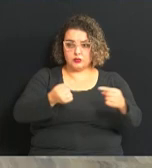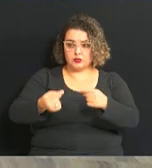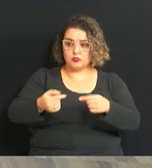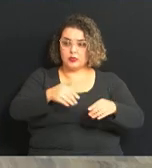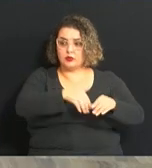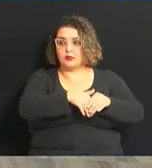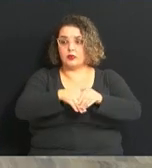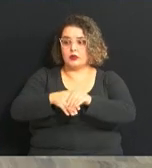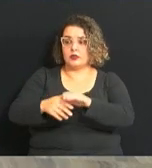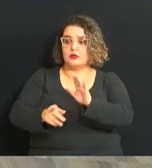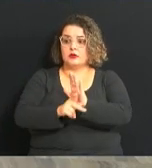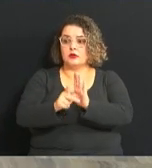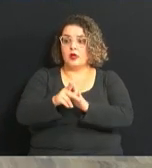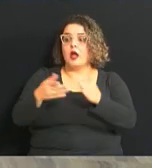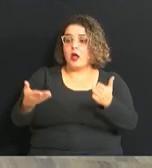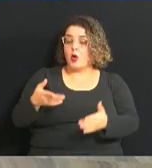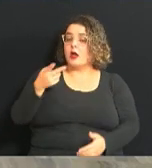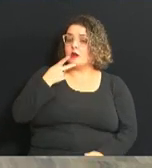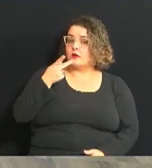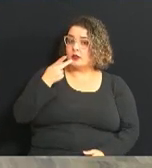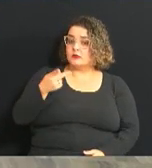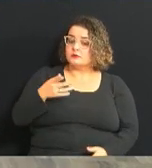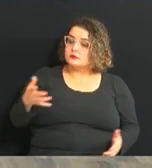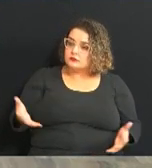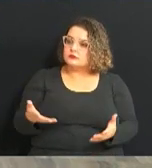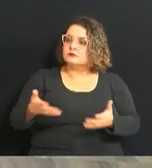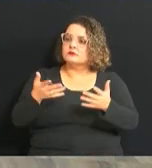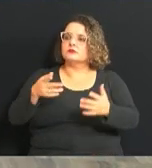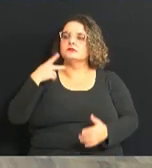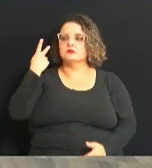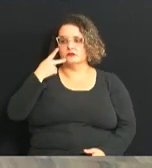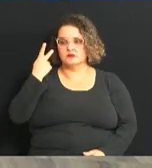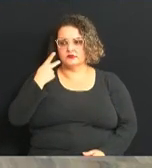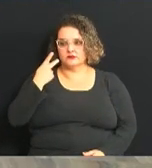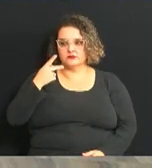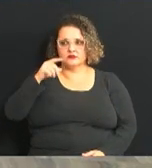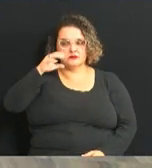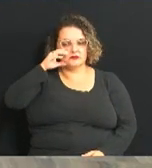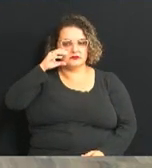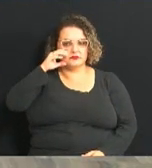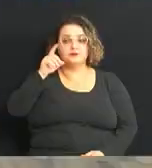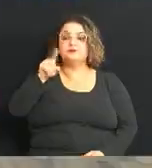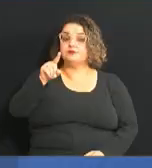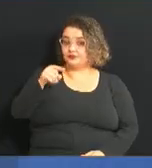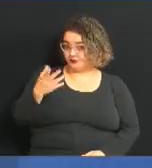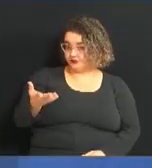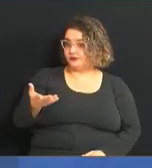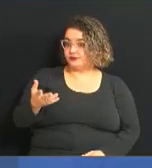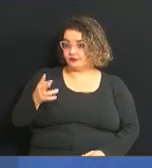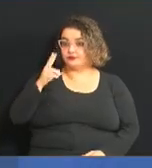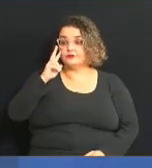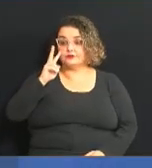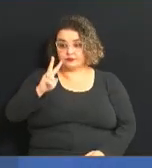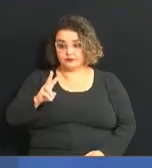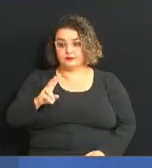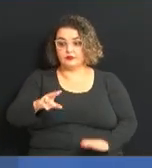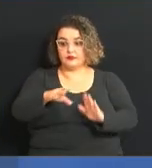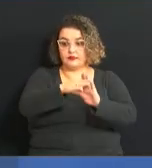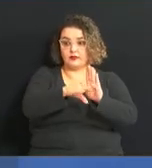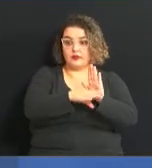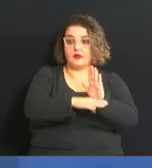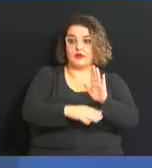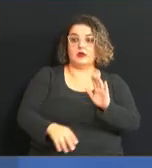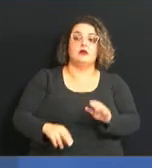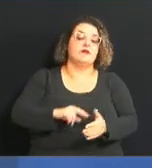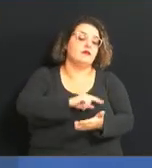projetos. Agora a gente fala sobre uma iniciativa do vereador Luiz Cirilo. Exatamente, como a gente viu aí na pauta, tem projetos de